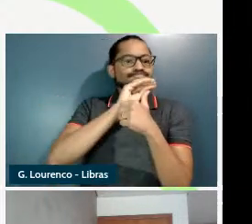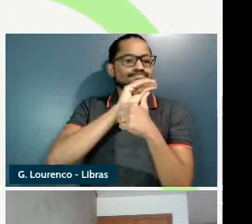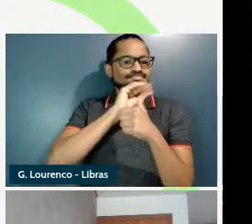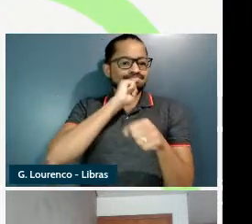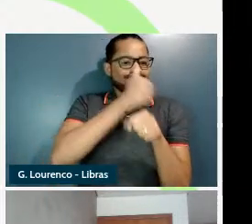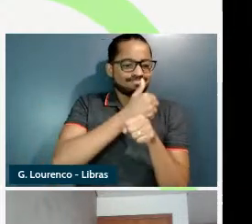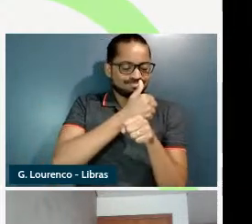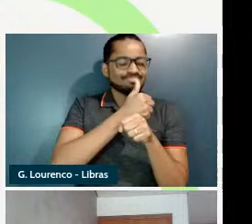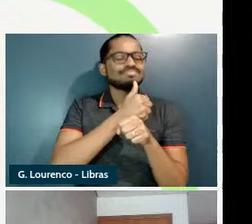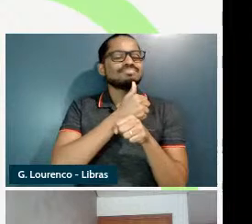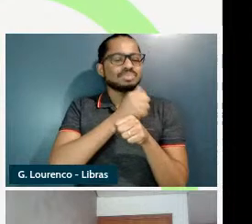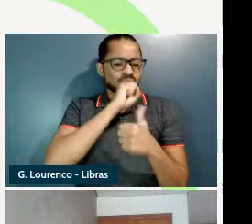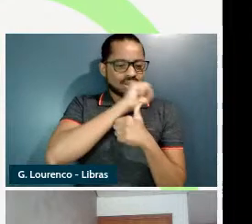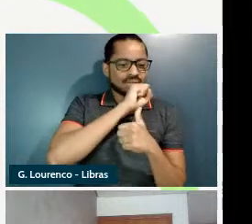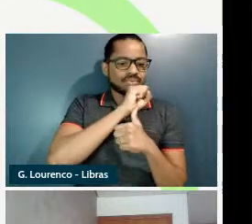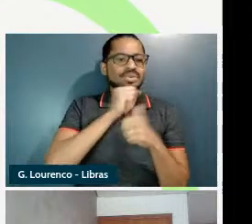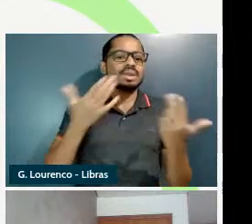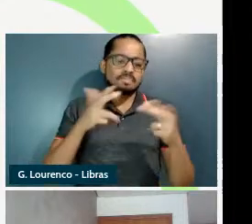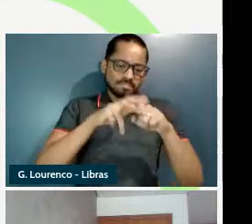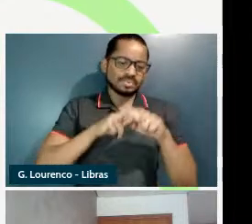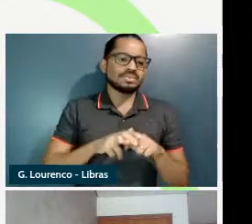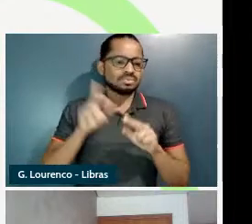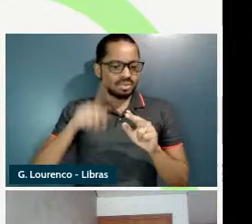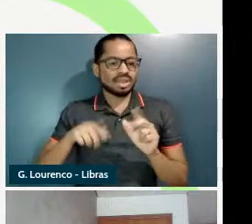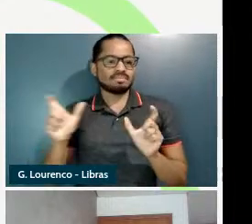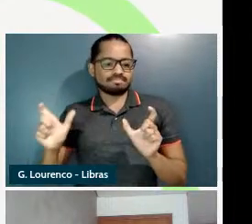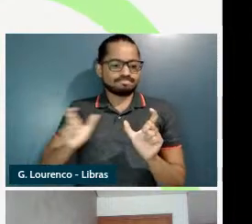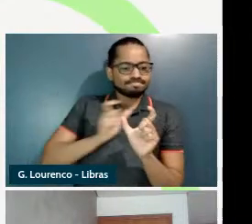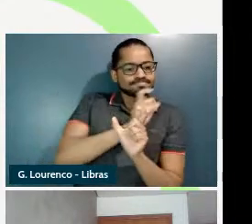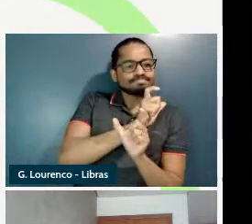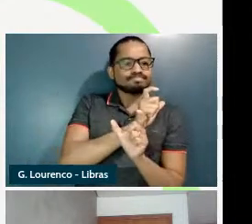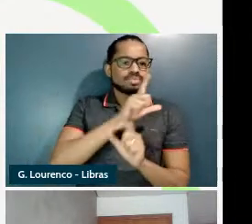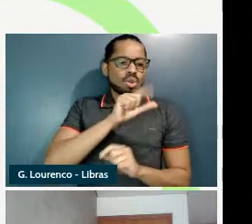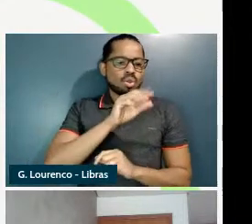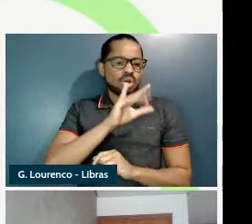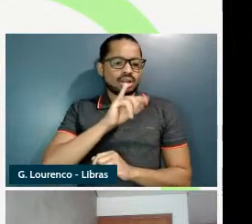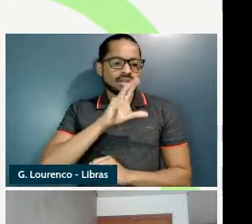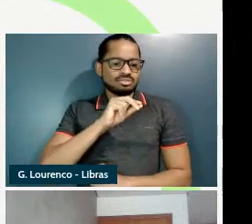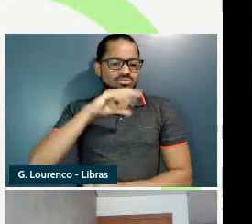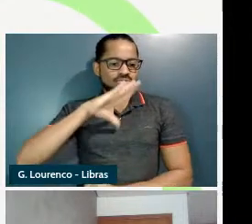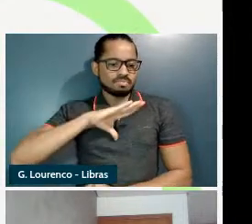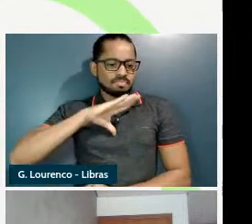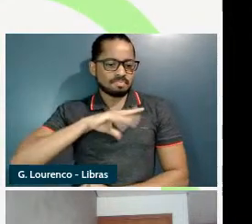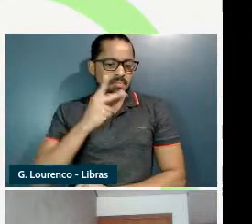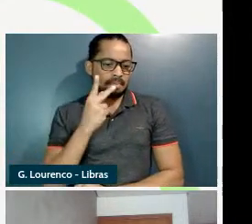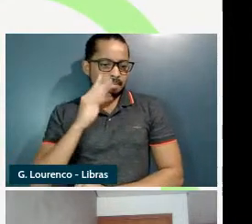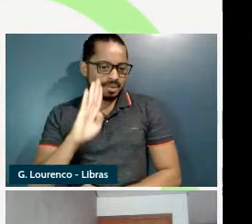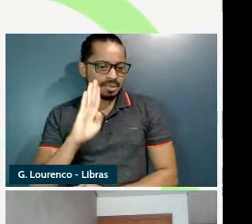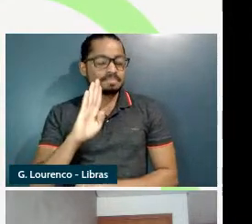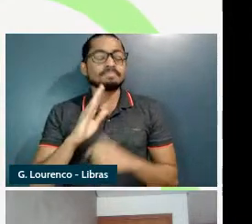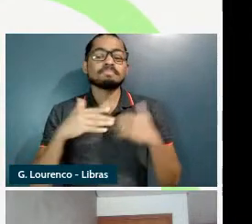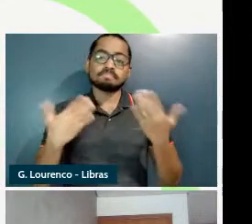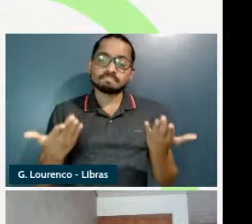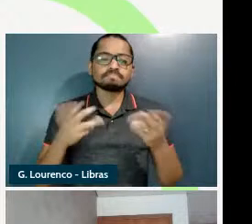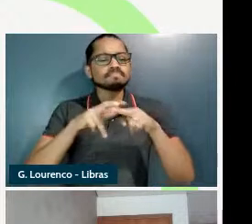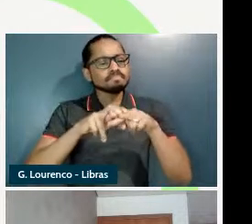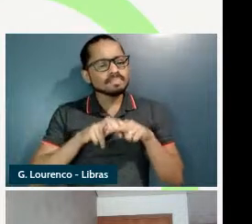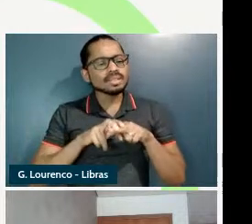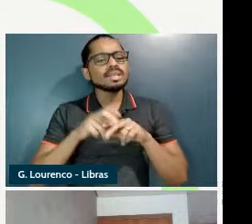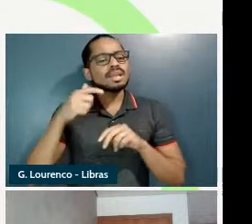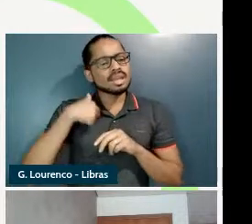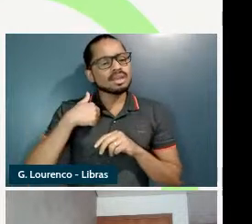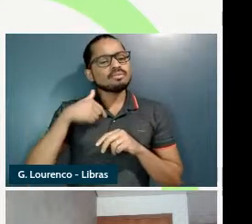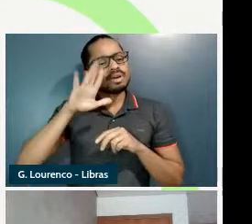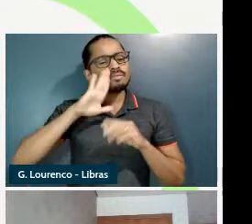tendo então essa sentença que é um tipo de inversão locativa do português brasileiro então meu foco vai ser na inversão locativa